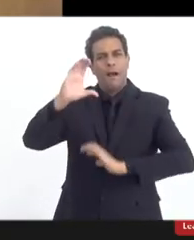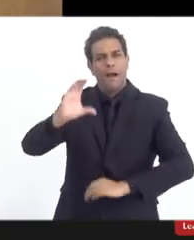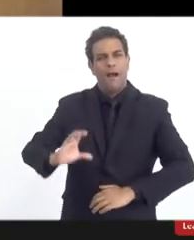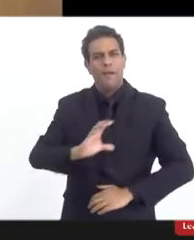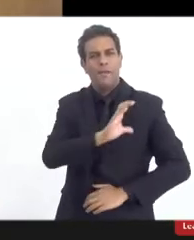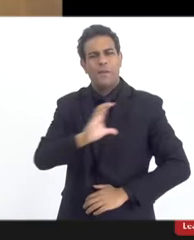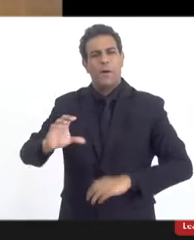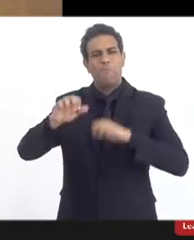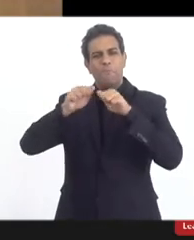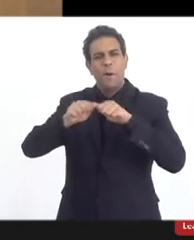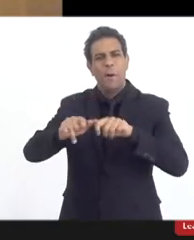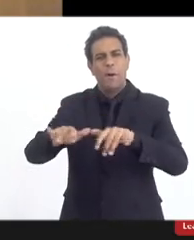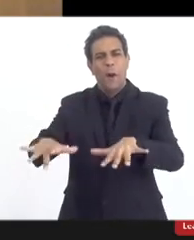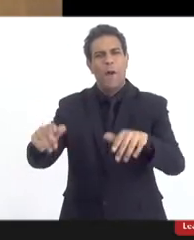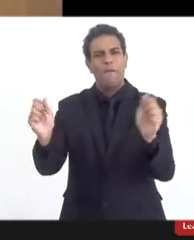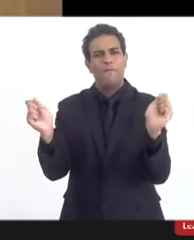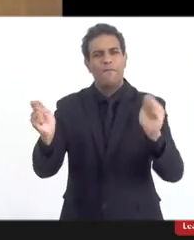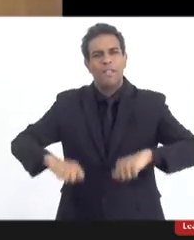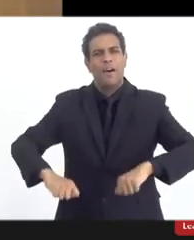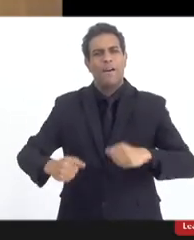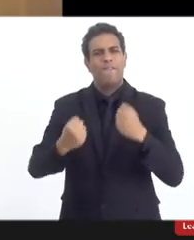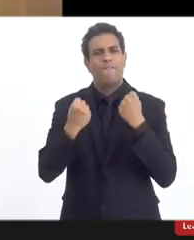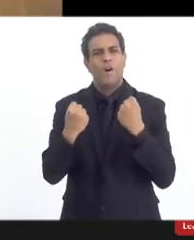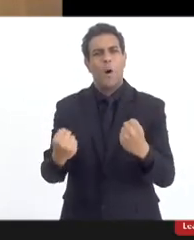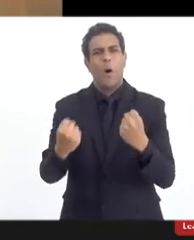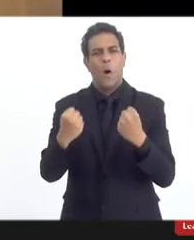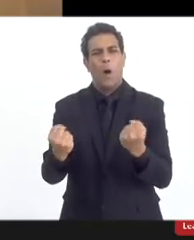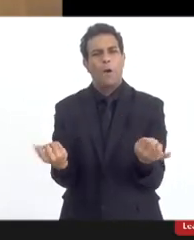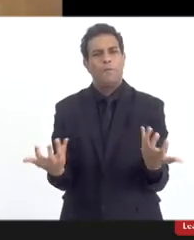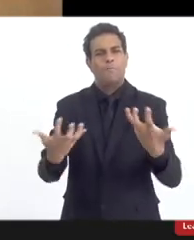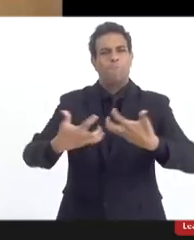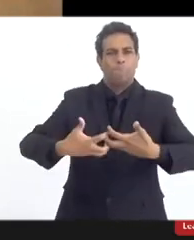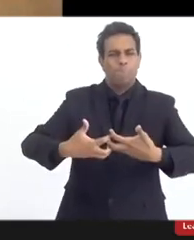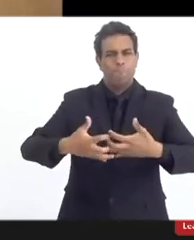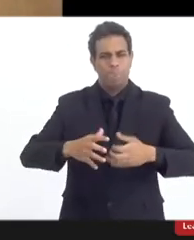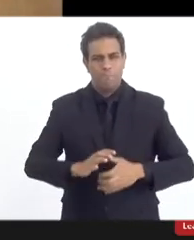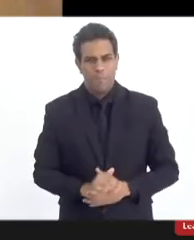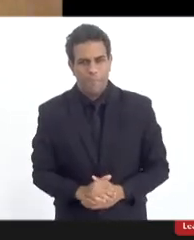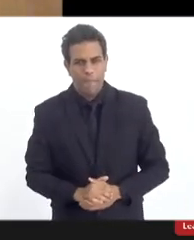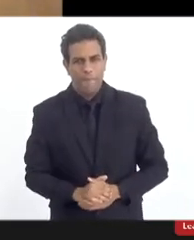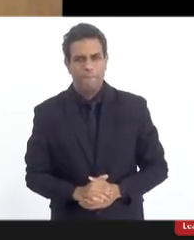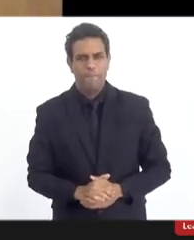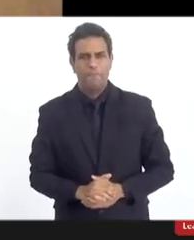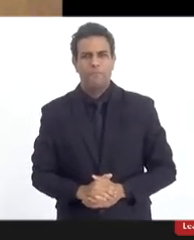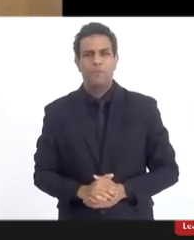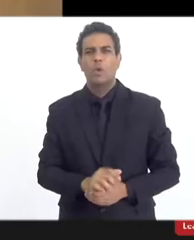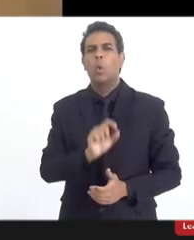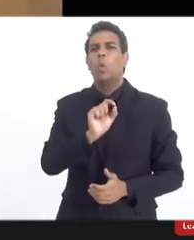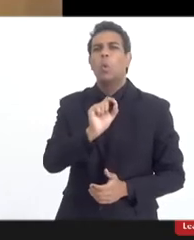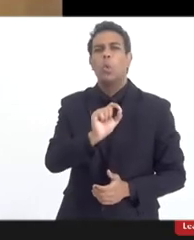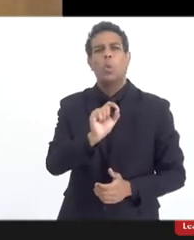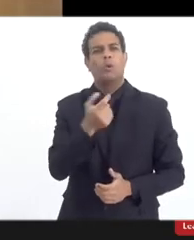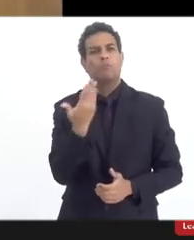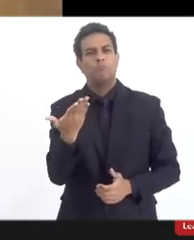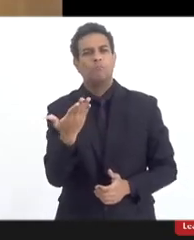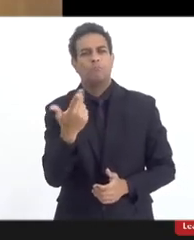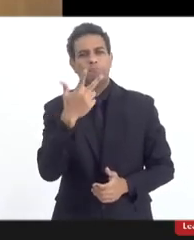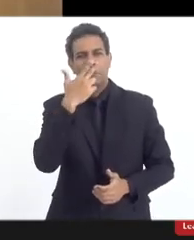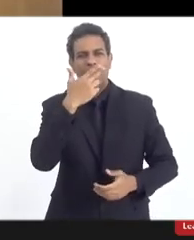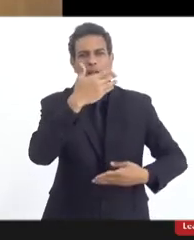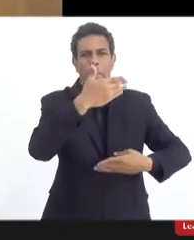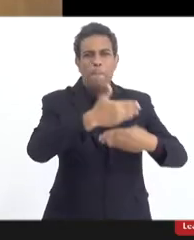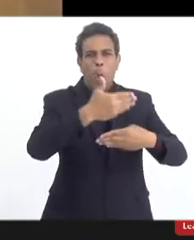veemente, contundente, nós somos assim. Então, quem levanta um muro,